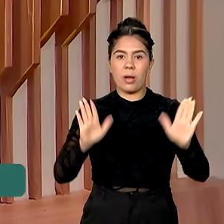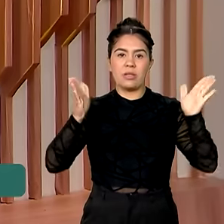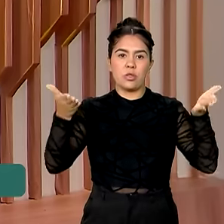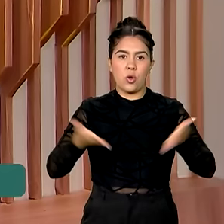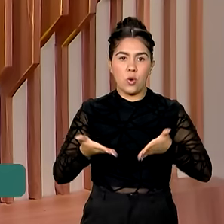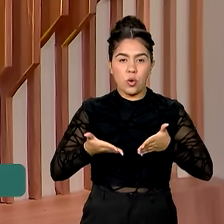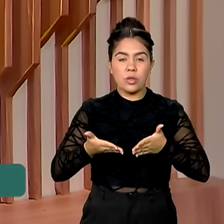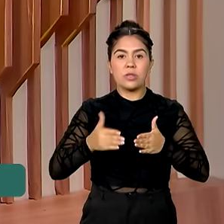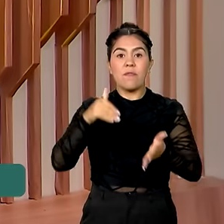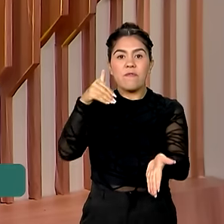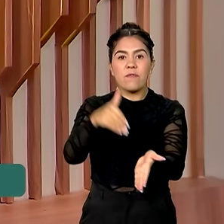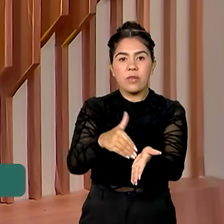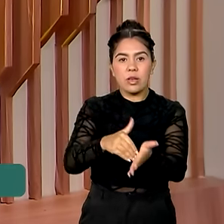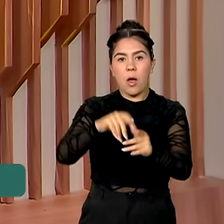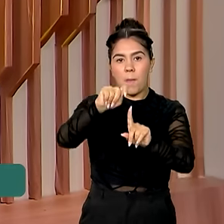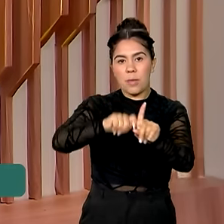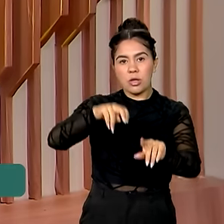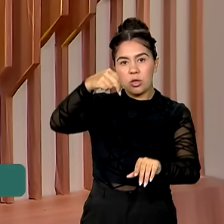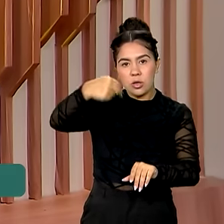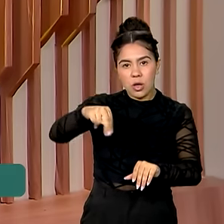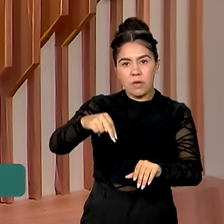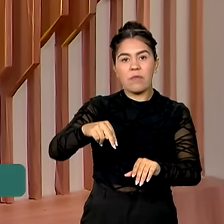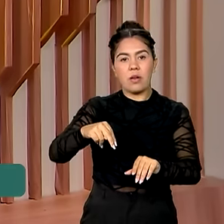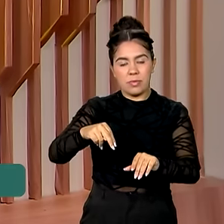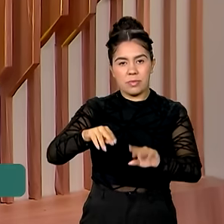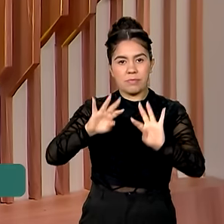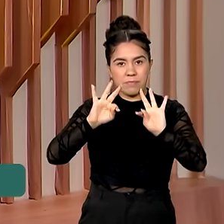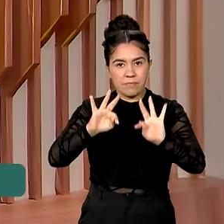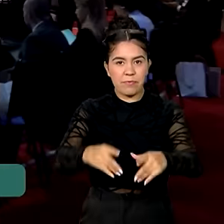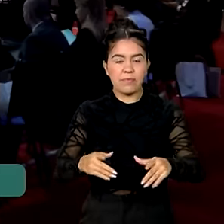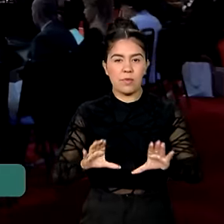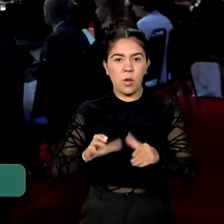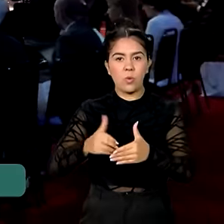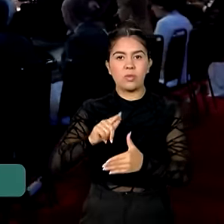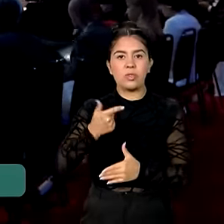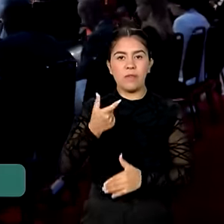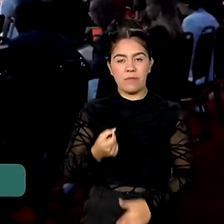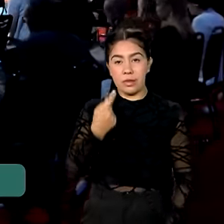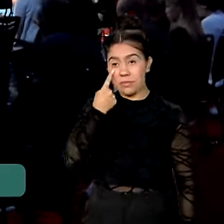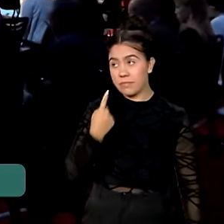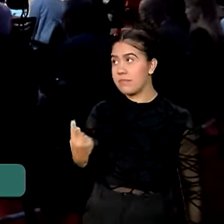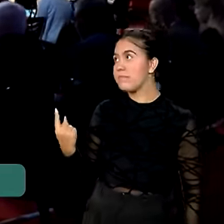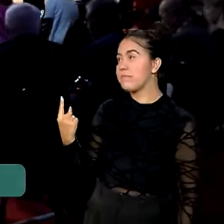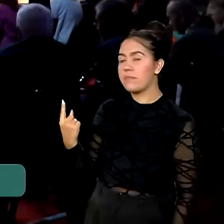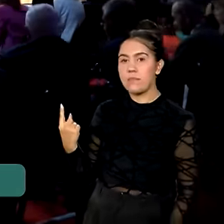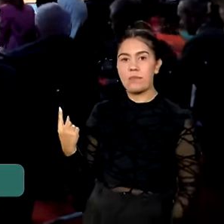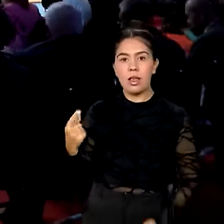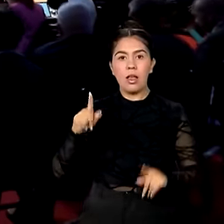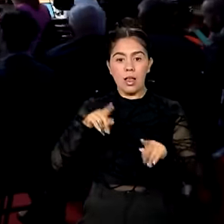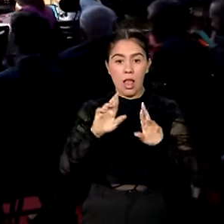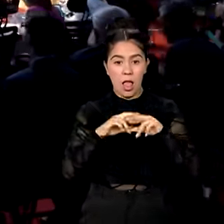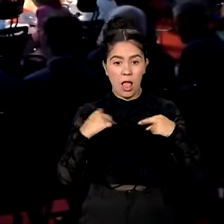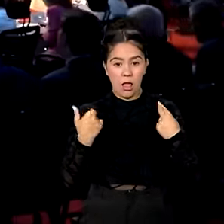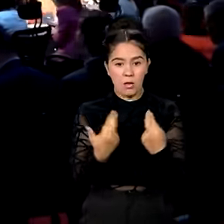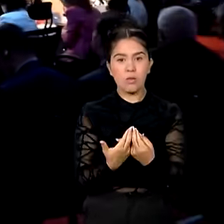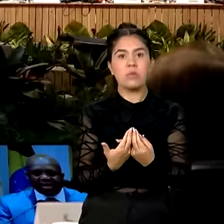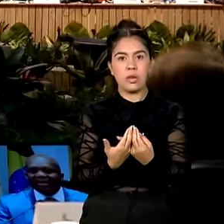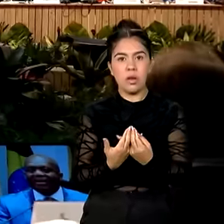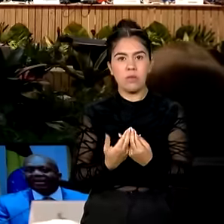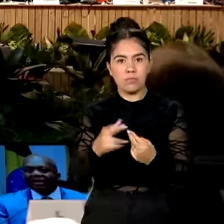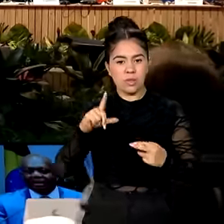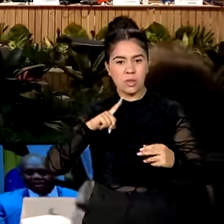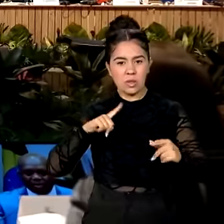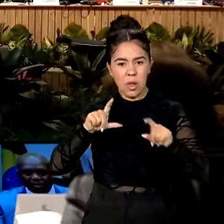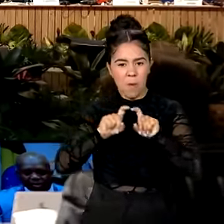em novembro, quando acontece aí a reunião da cúpula do G20. Na reunião ministerial das maiores economias do mundo,